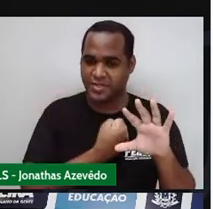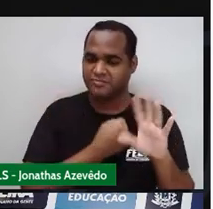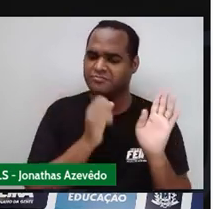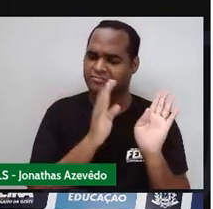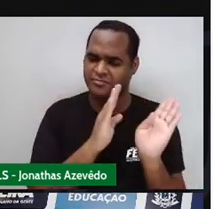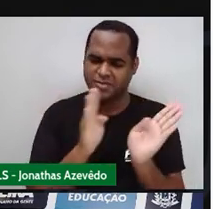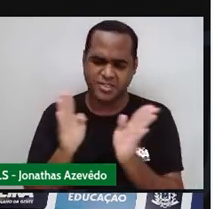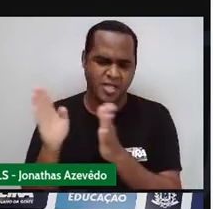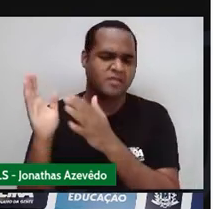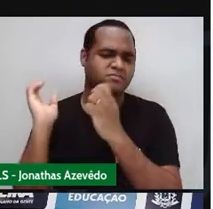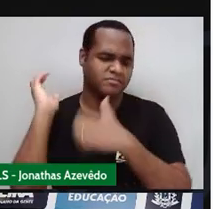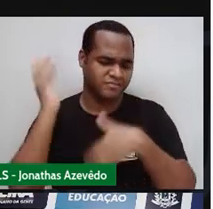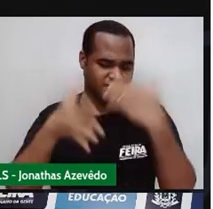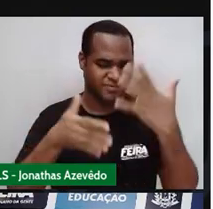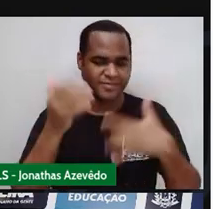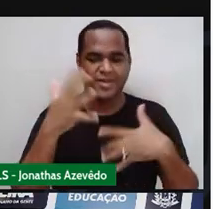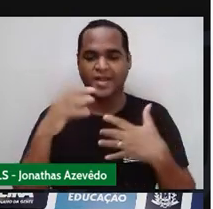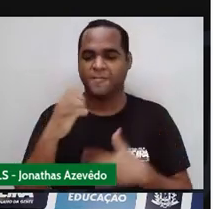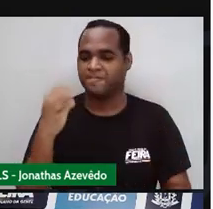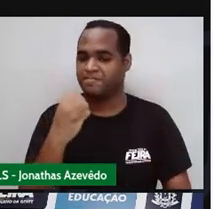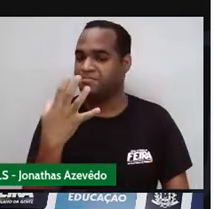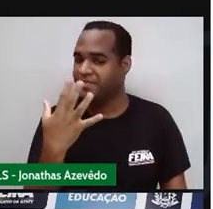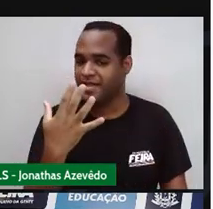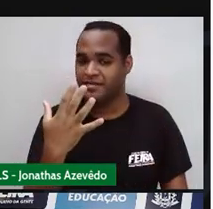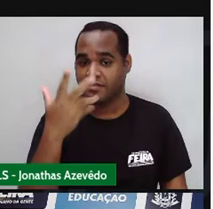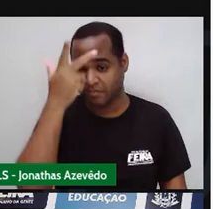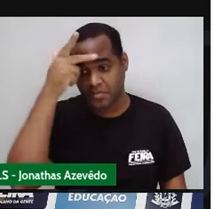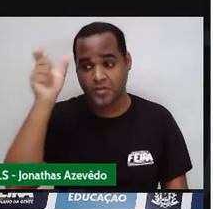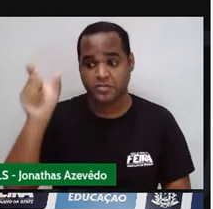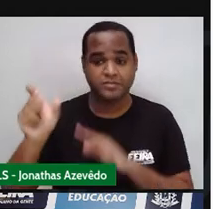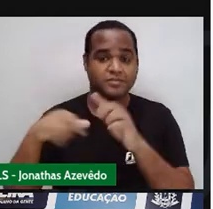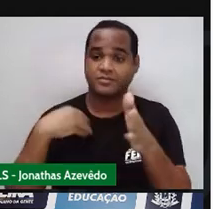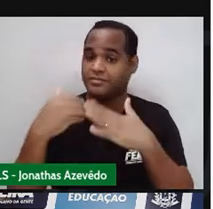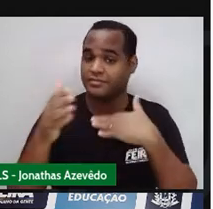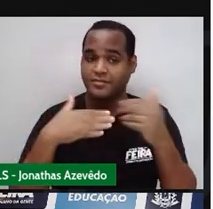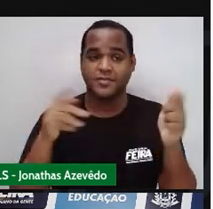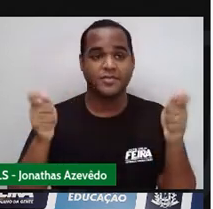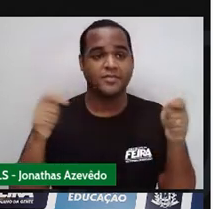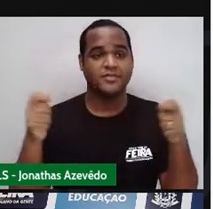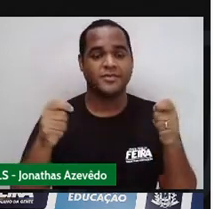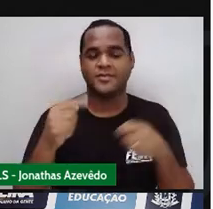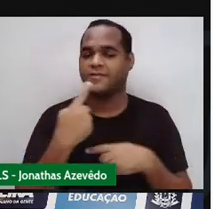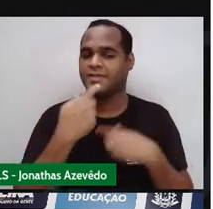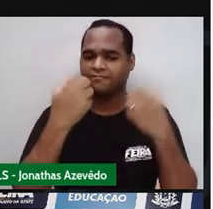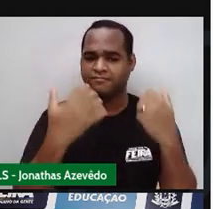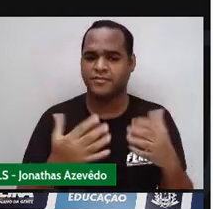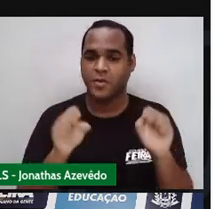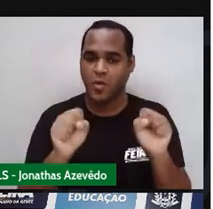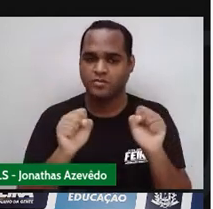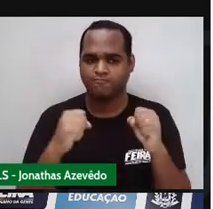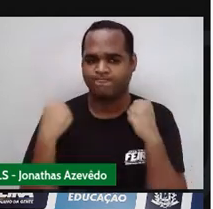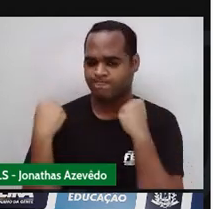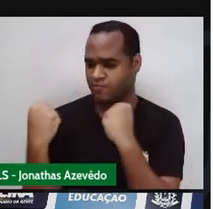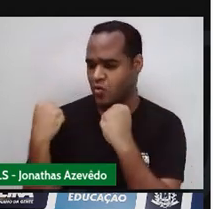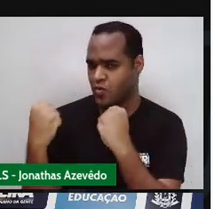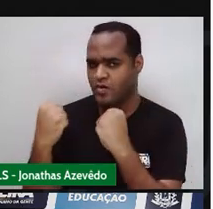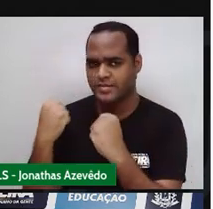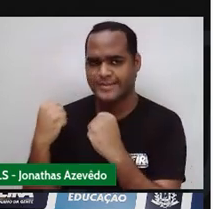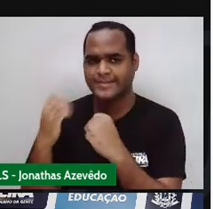Dessa mágica Que você pode fazer Com qualquer pessoa Você pode dizer Que você tem Poderes